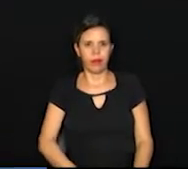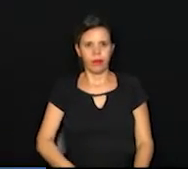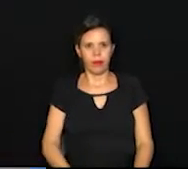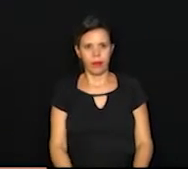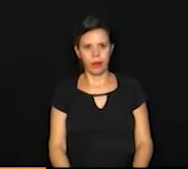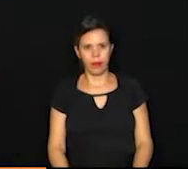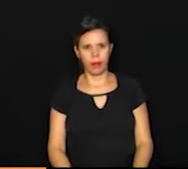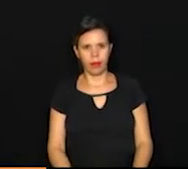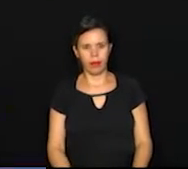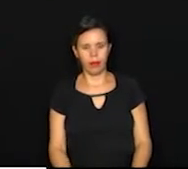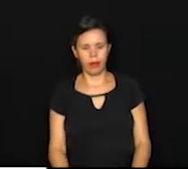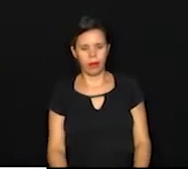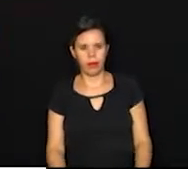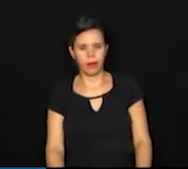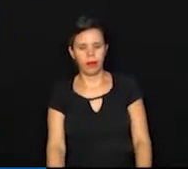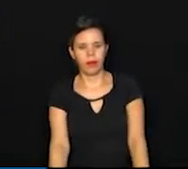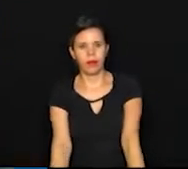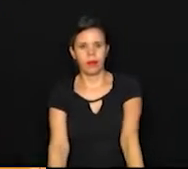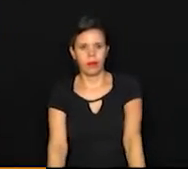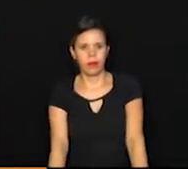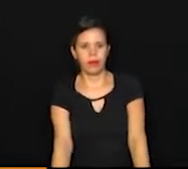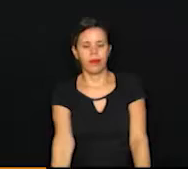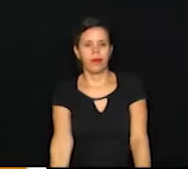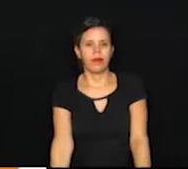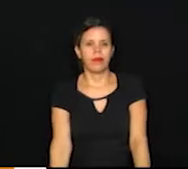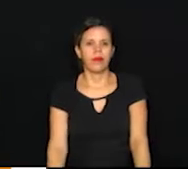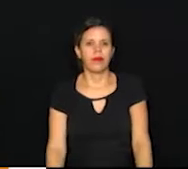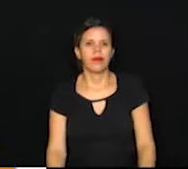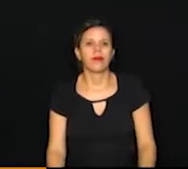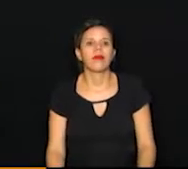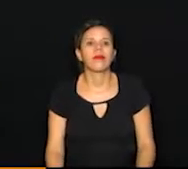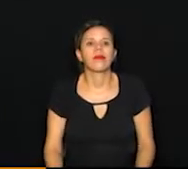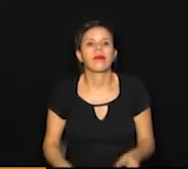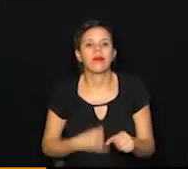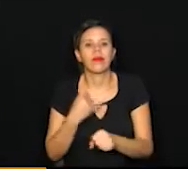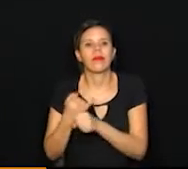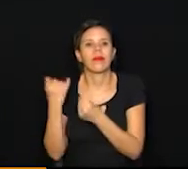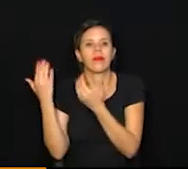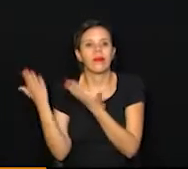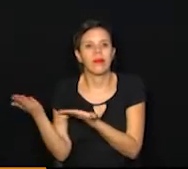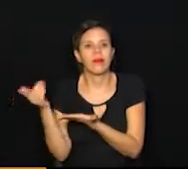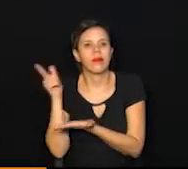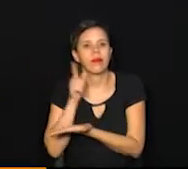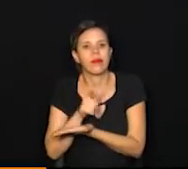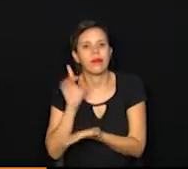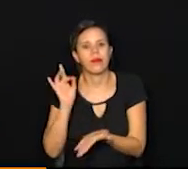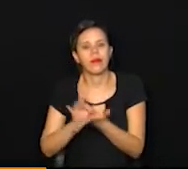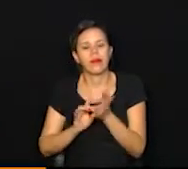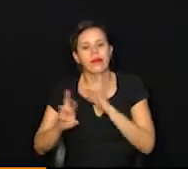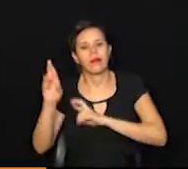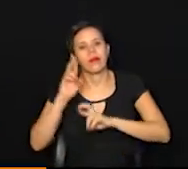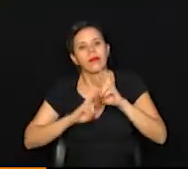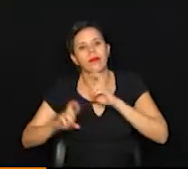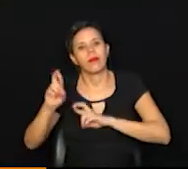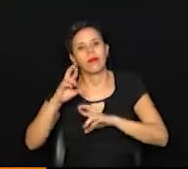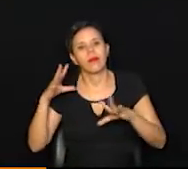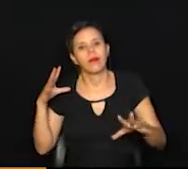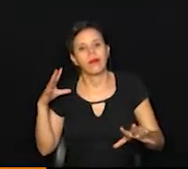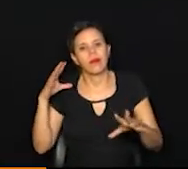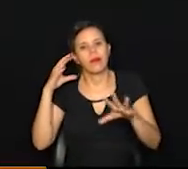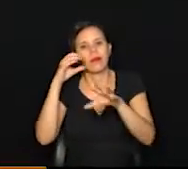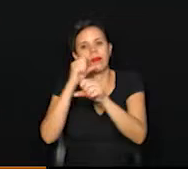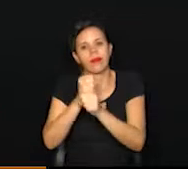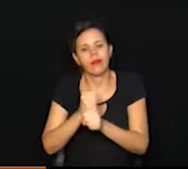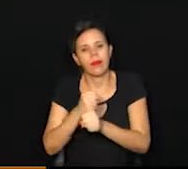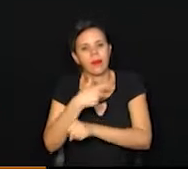E aí você vai clicar aqui para você poder fazer o agendamento e neste site aqui você consegue conferir também o total de